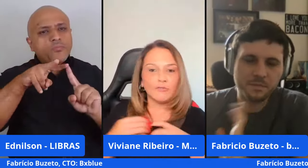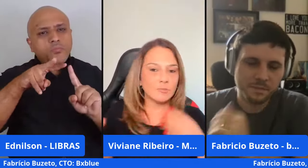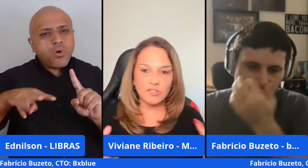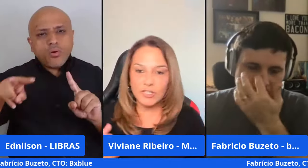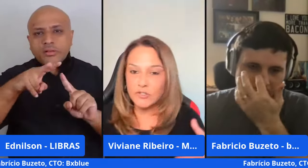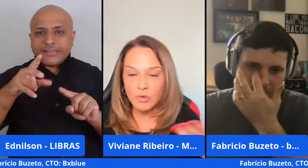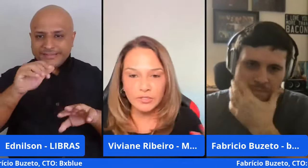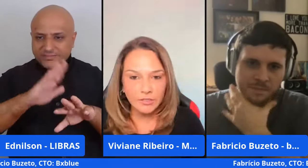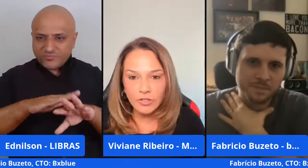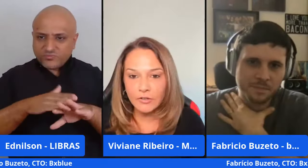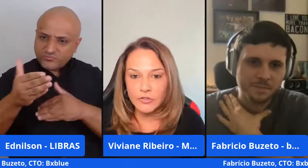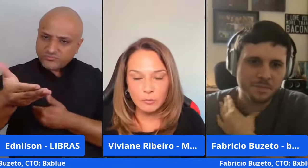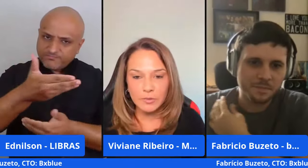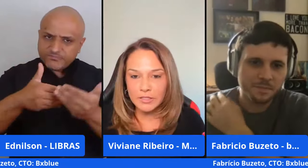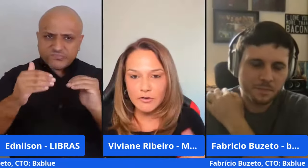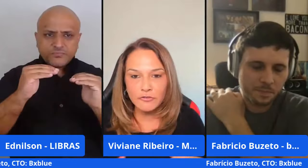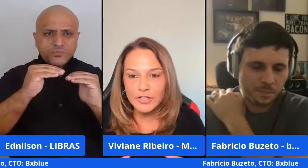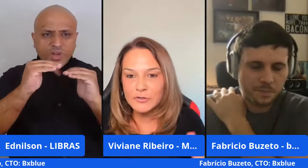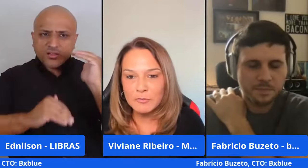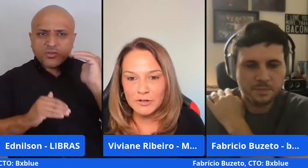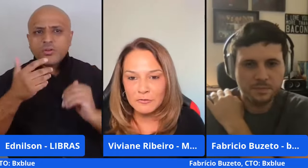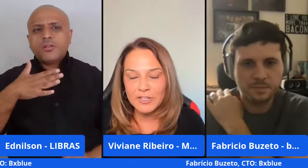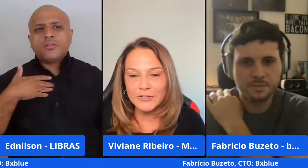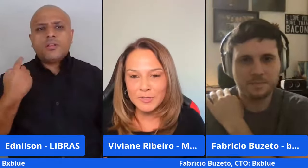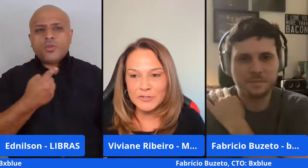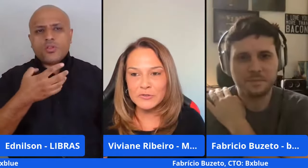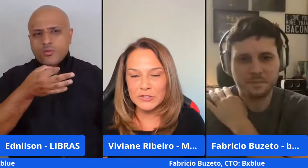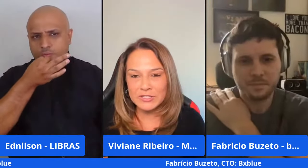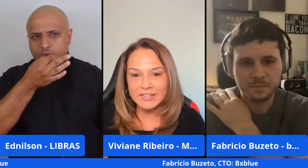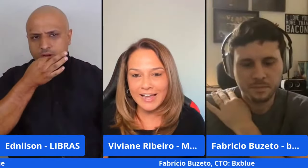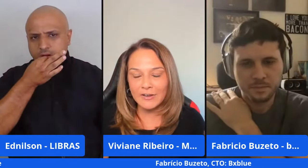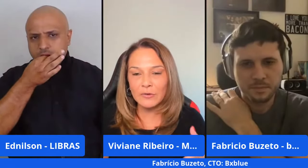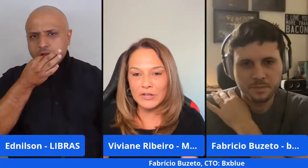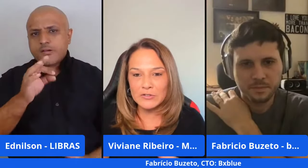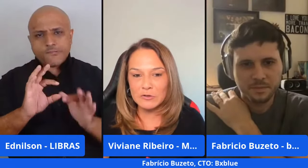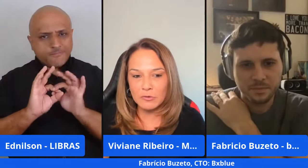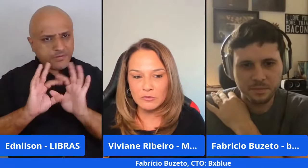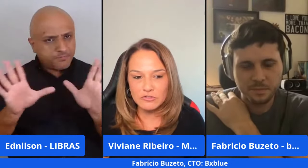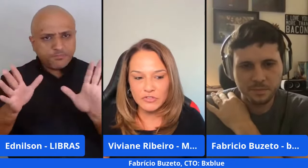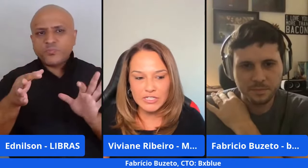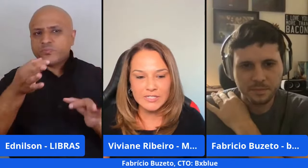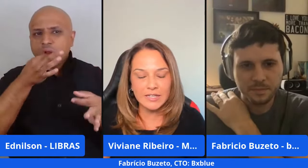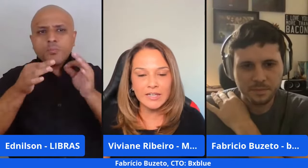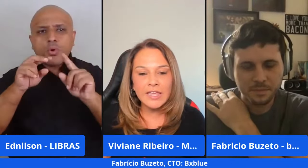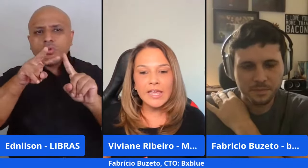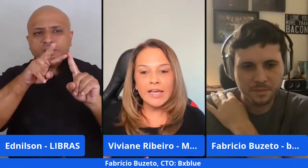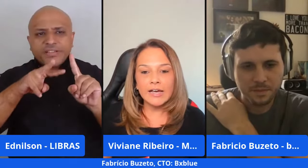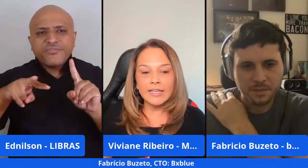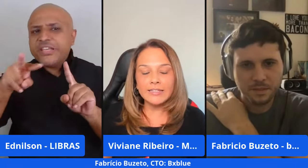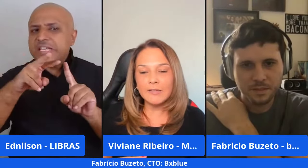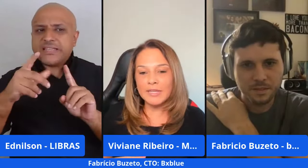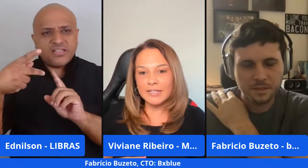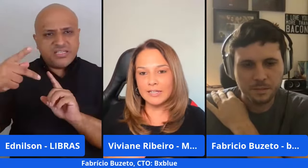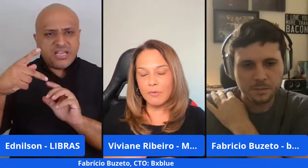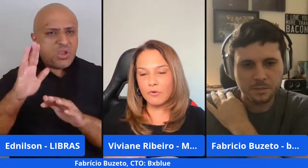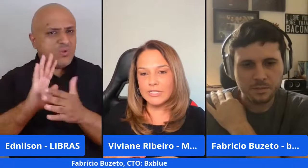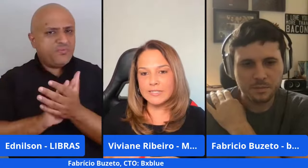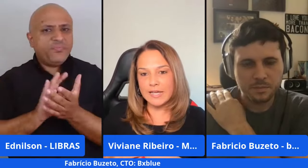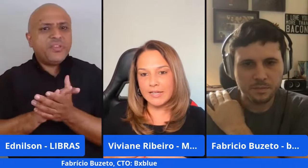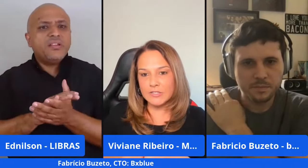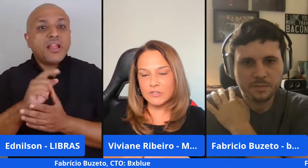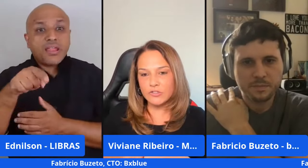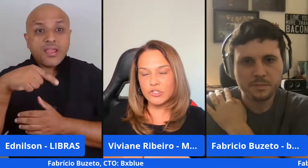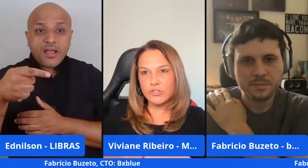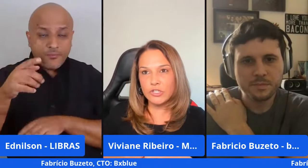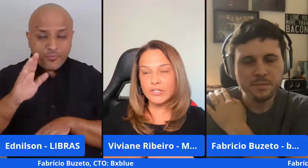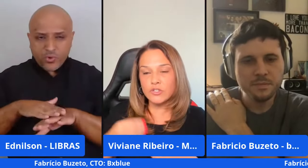que você pode estar discordando da nossa opinião, fica super à vontade para discordar e colocar o seu ponto de vista. E também, daqui a pouco,